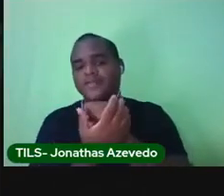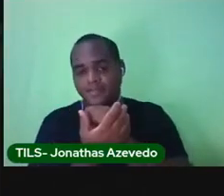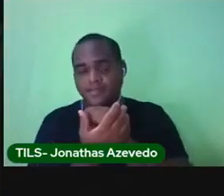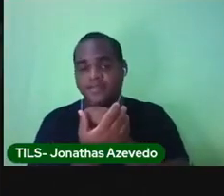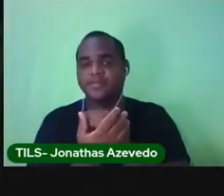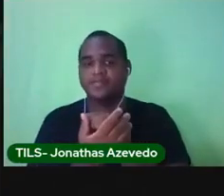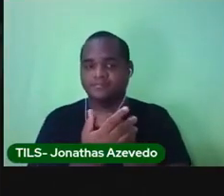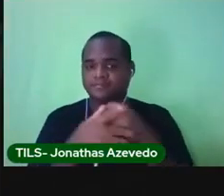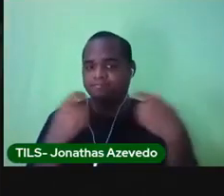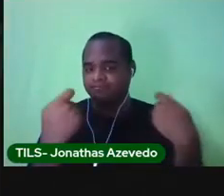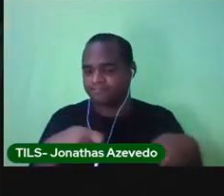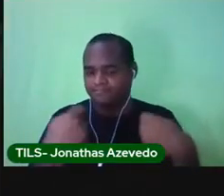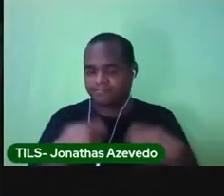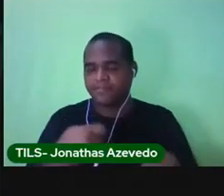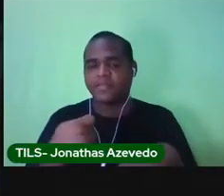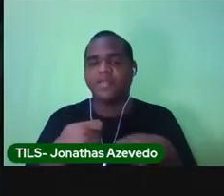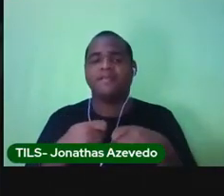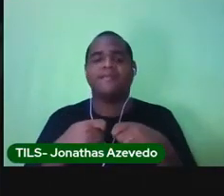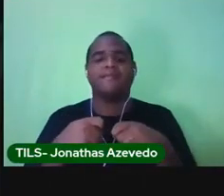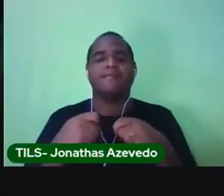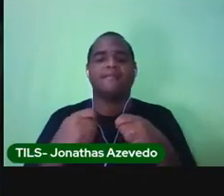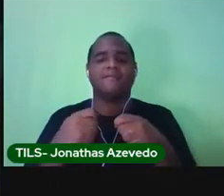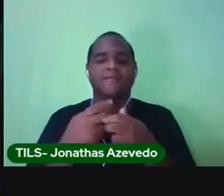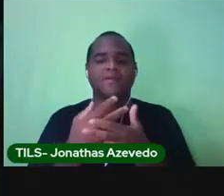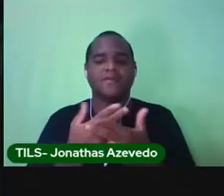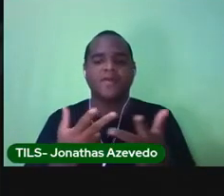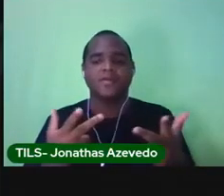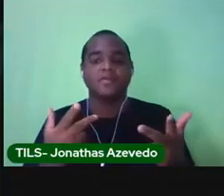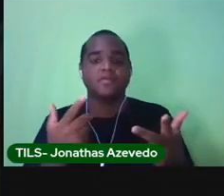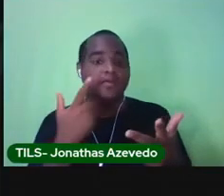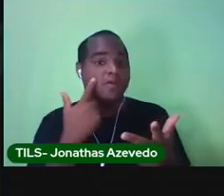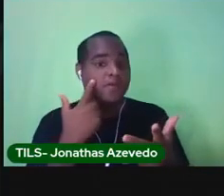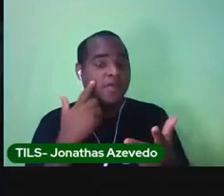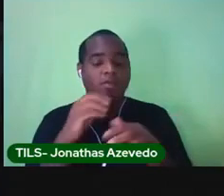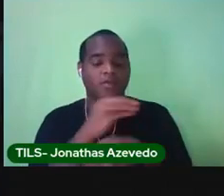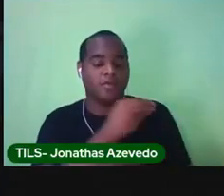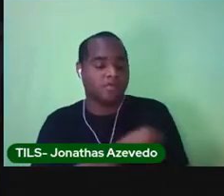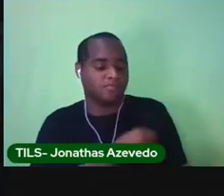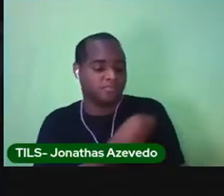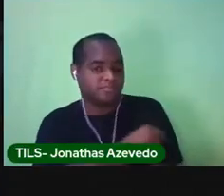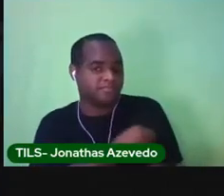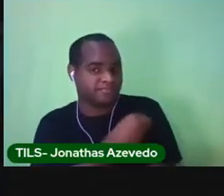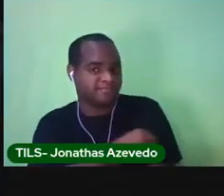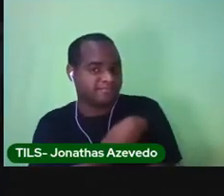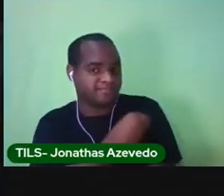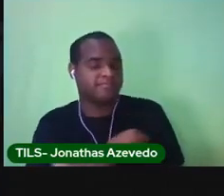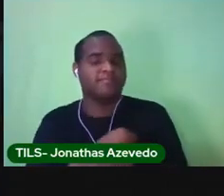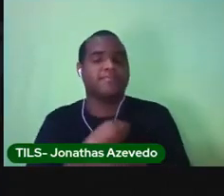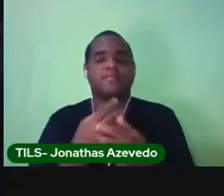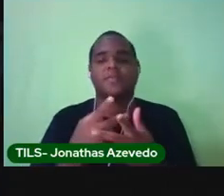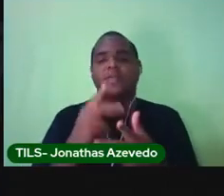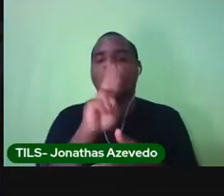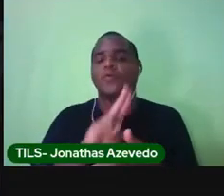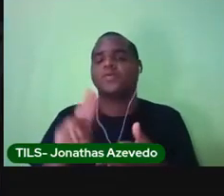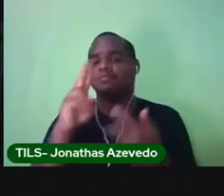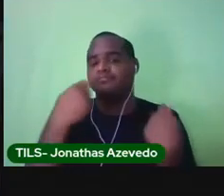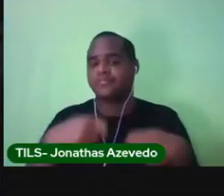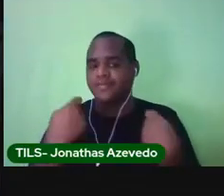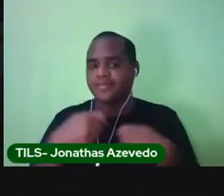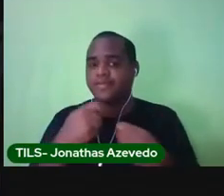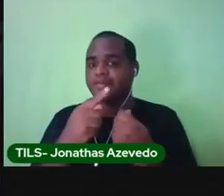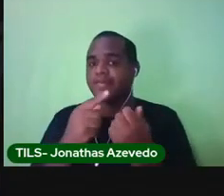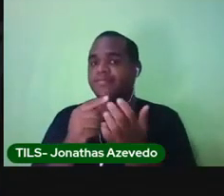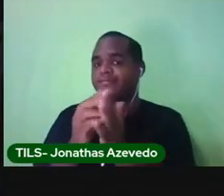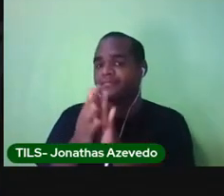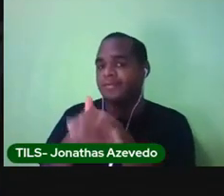mãos com água e sabão. Enxuga. Álcool gel, você usa se você não tiver como lavar as mãozinhas.